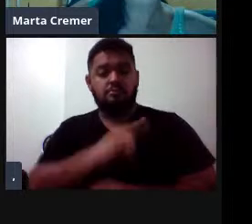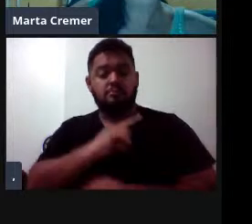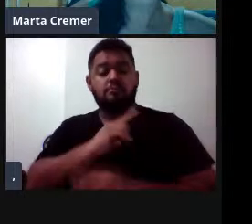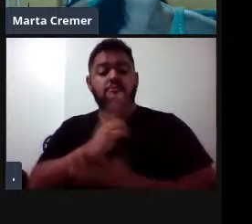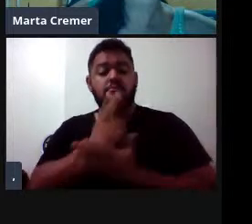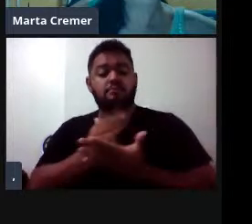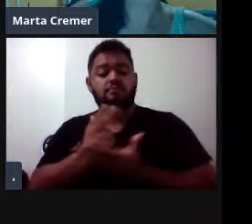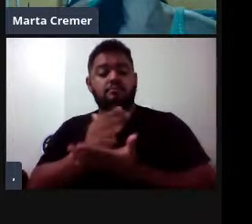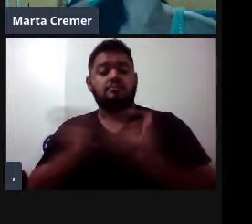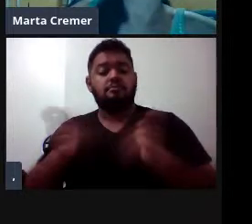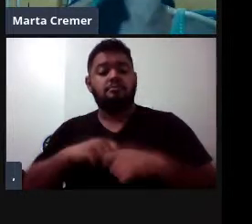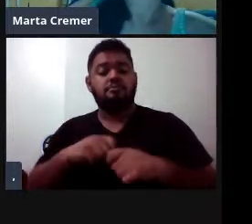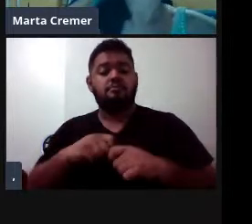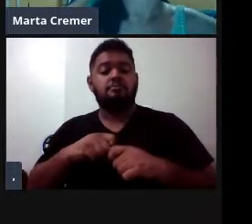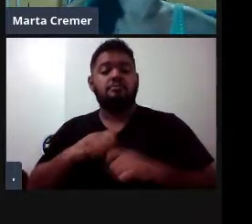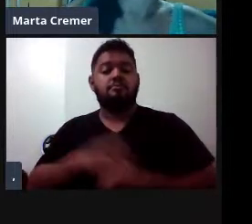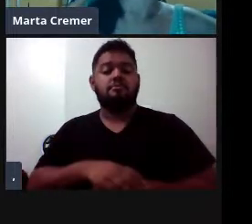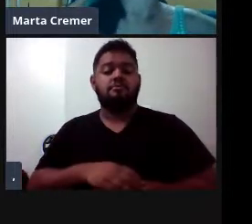projetado aqui para fora.